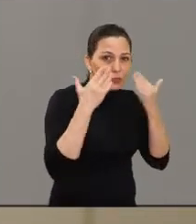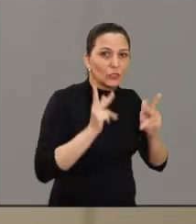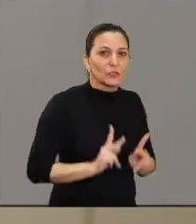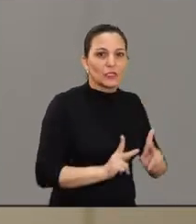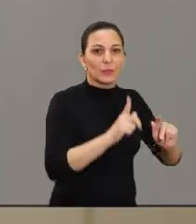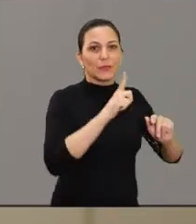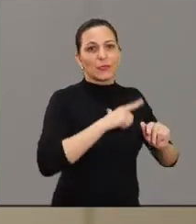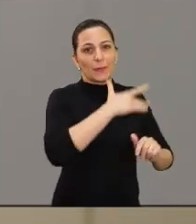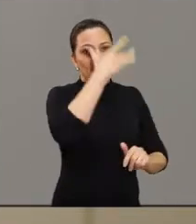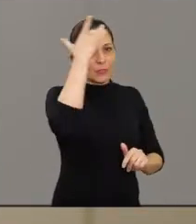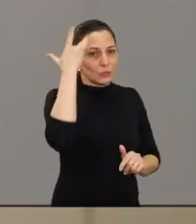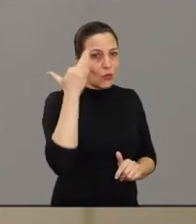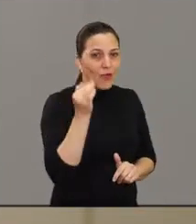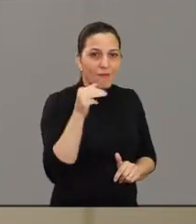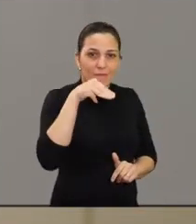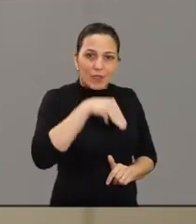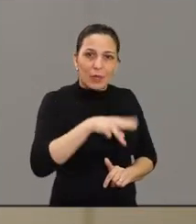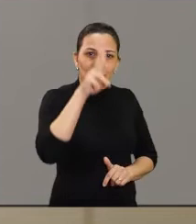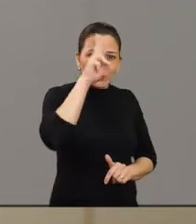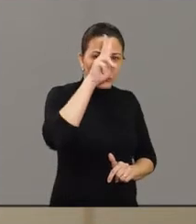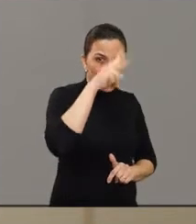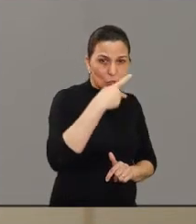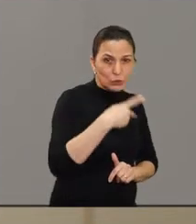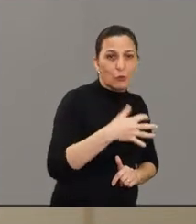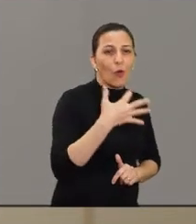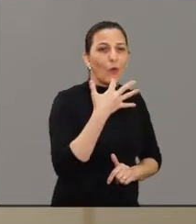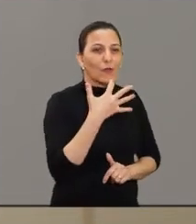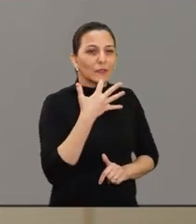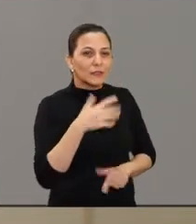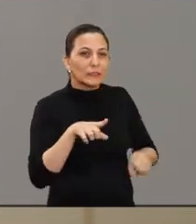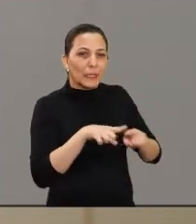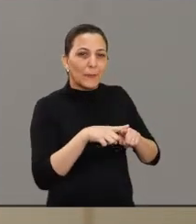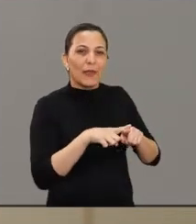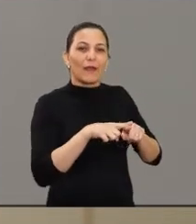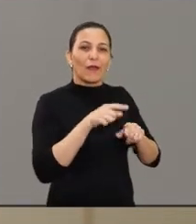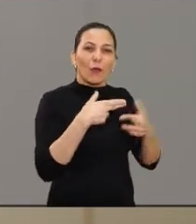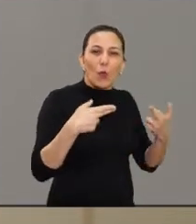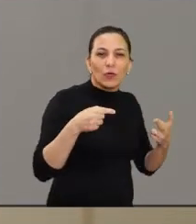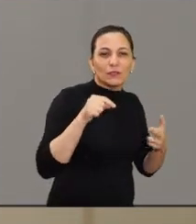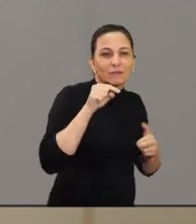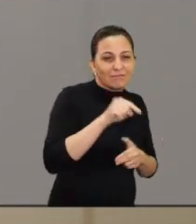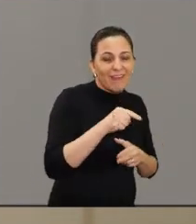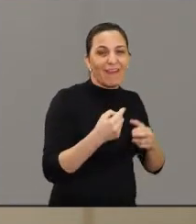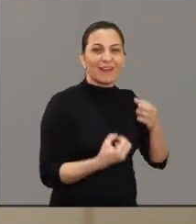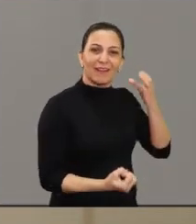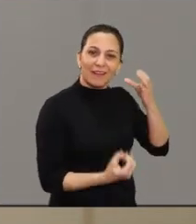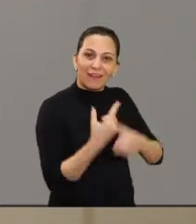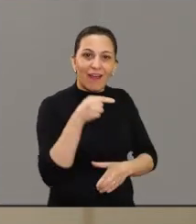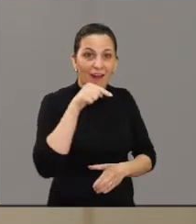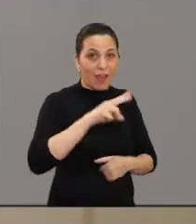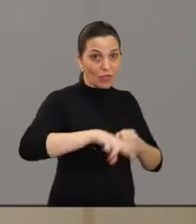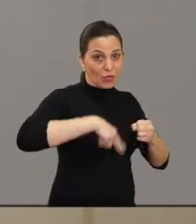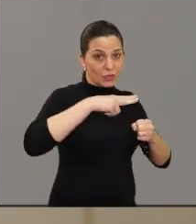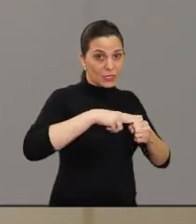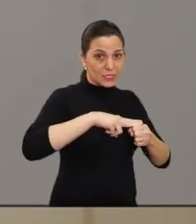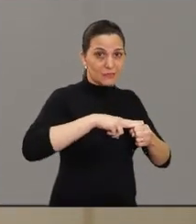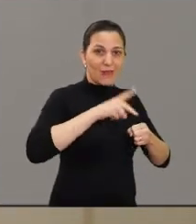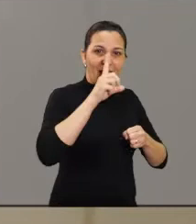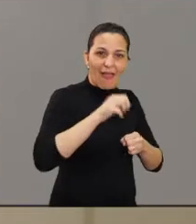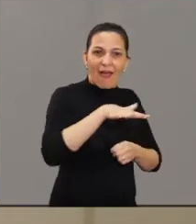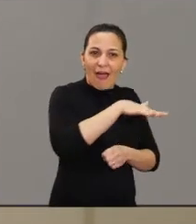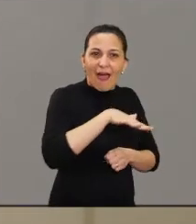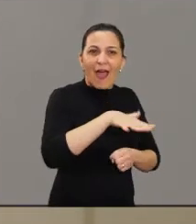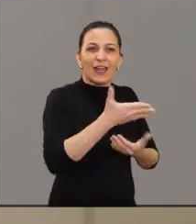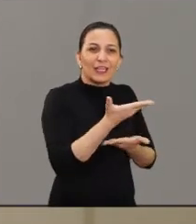e conhecer um pouco sobre a história do Frederico, as invenções dele. Então, vai ser um espaço lúdico e também que